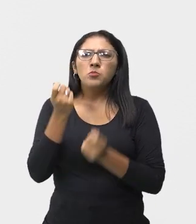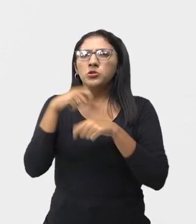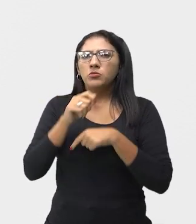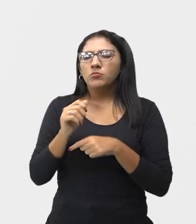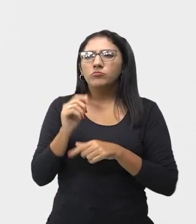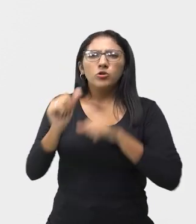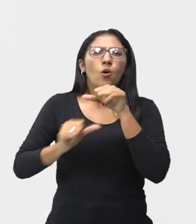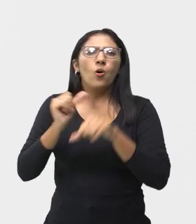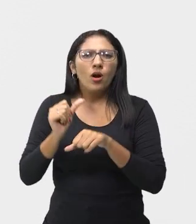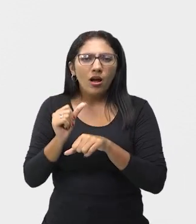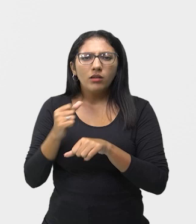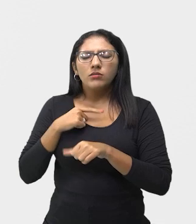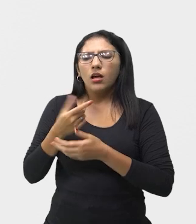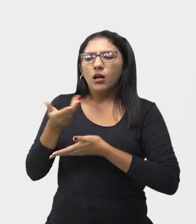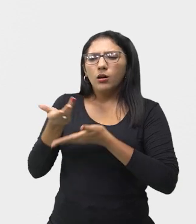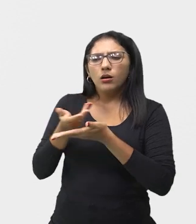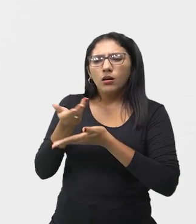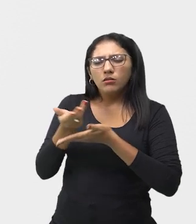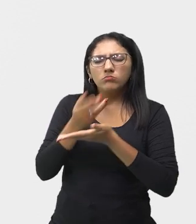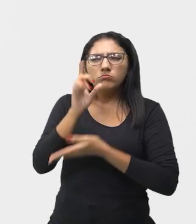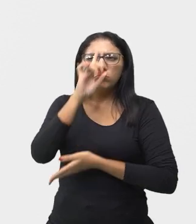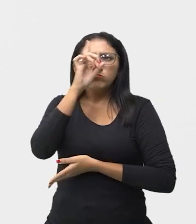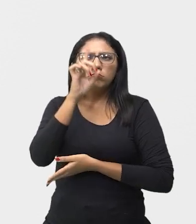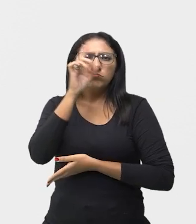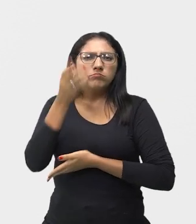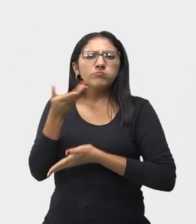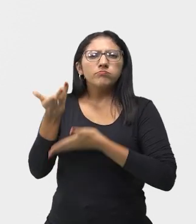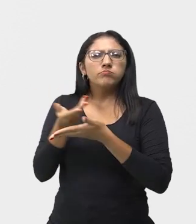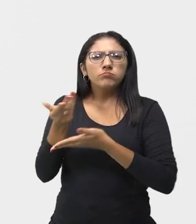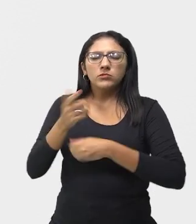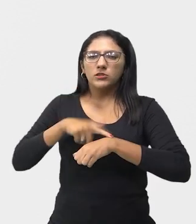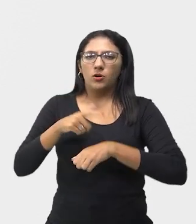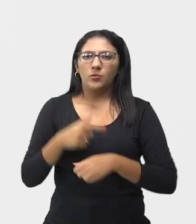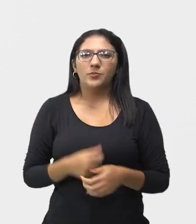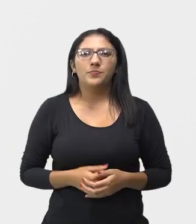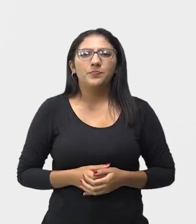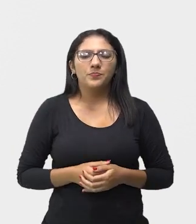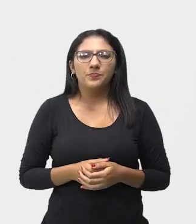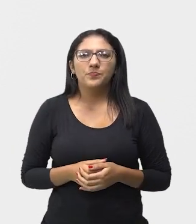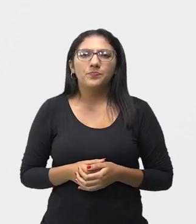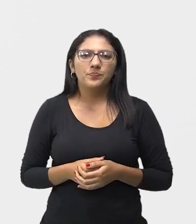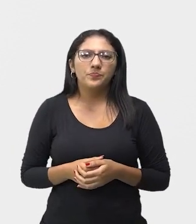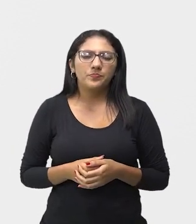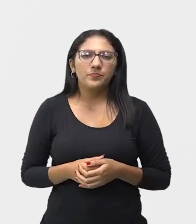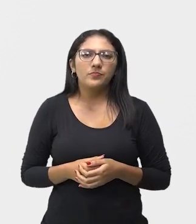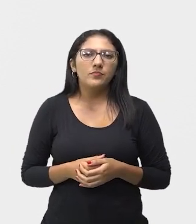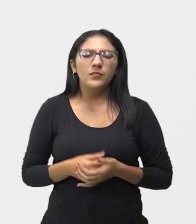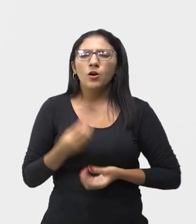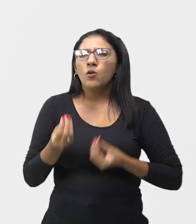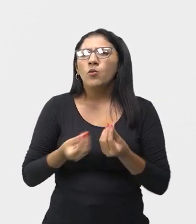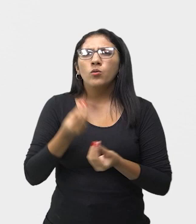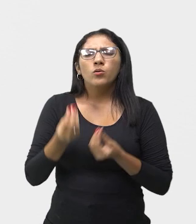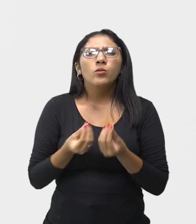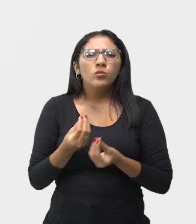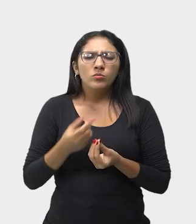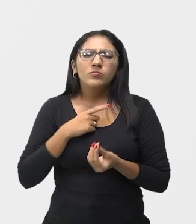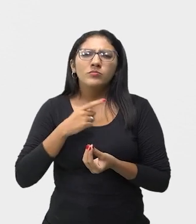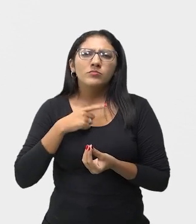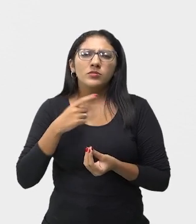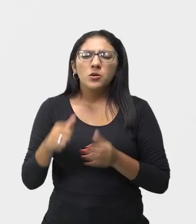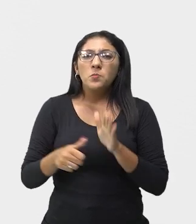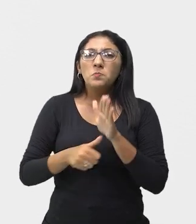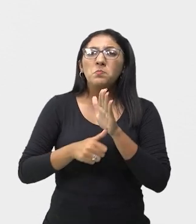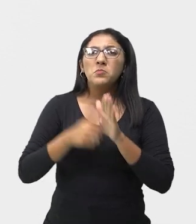fazendo uma conversa no meio da improvisação. E como é que se chama o